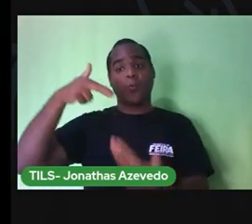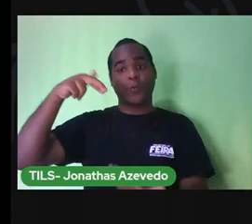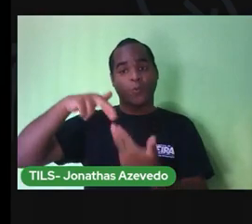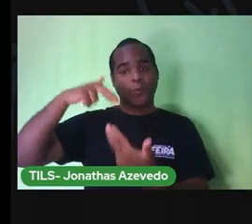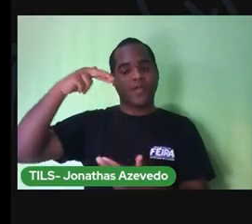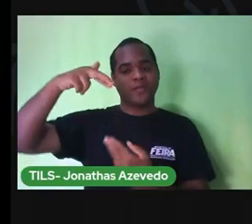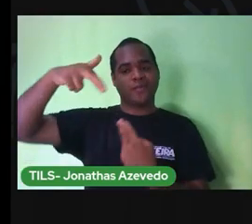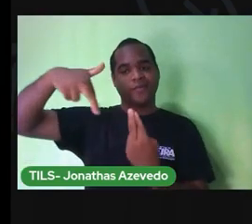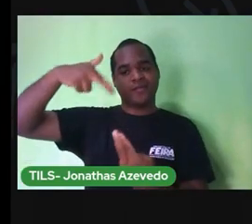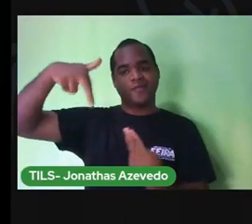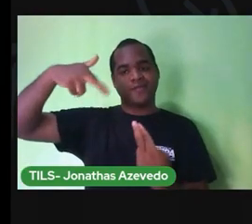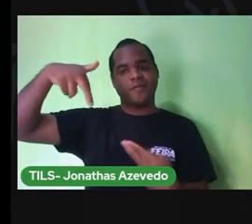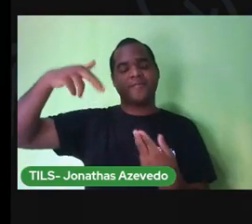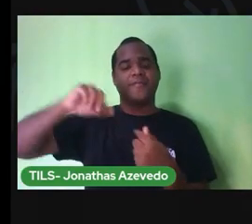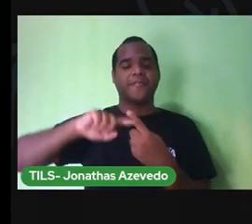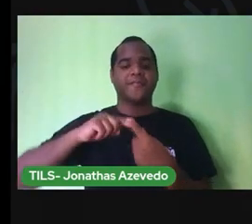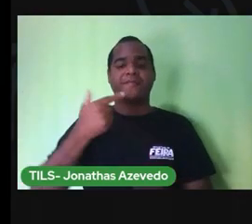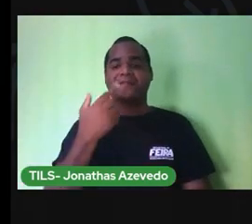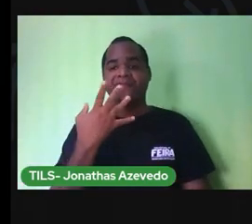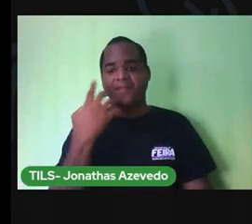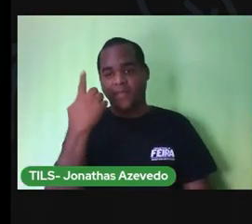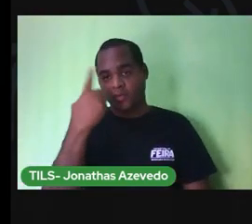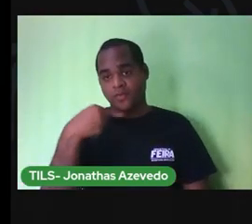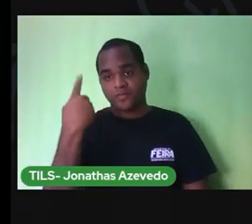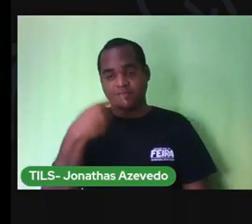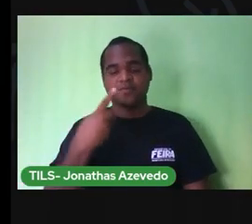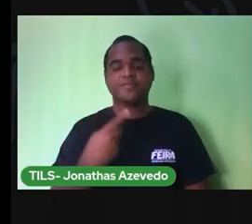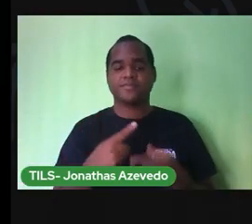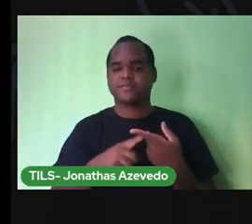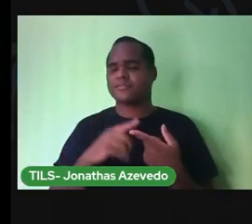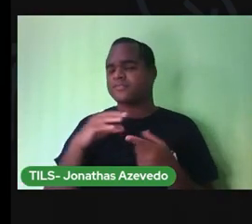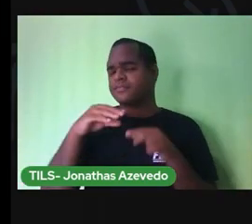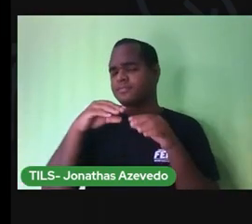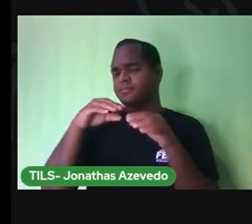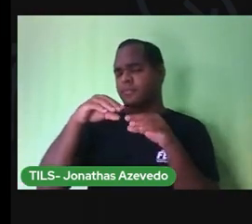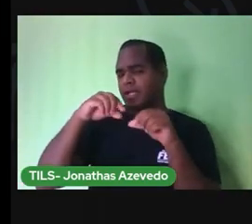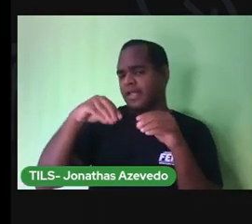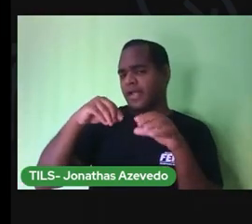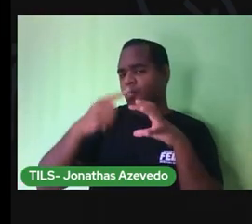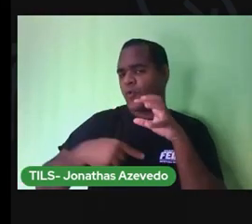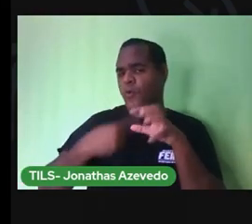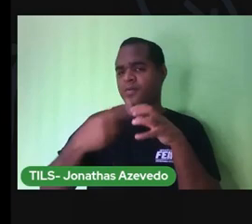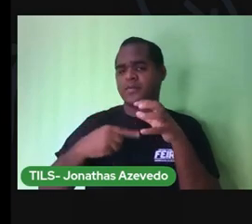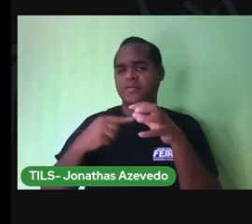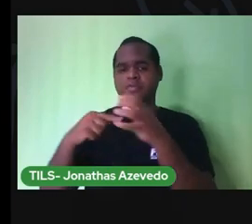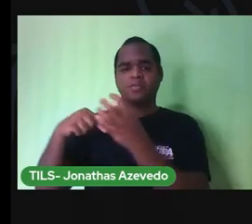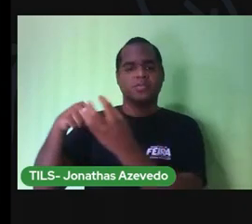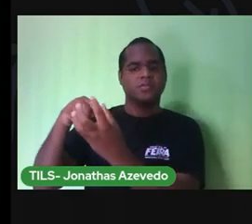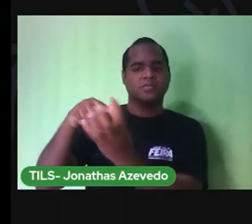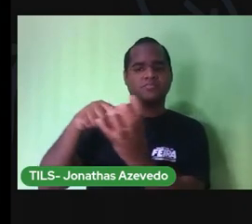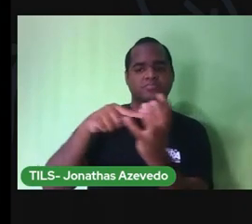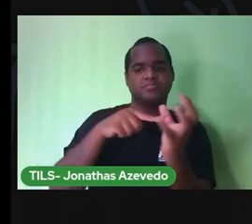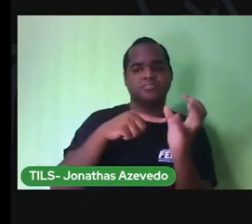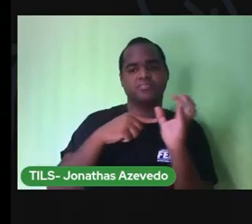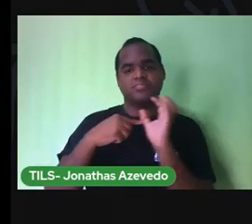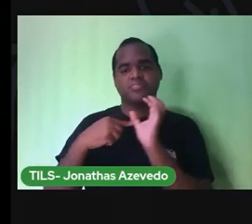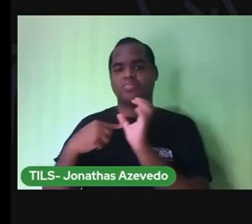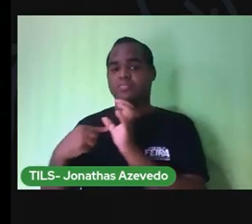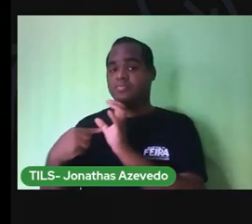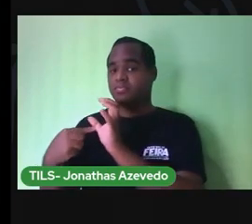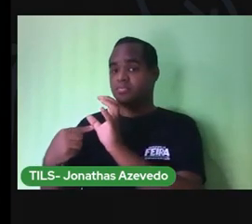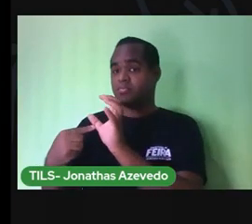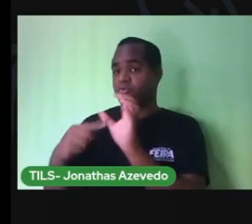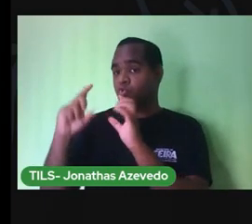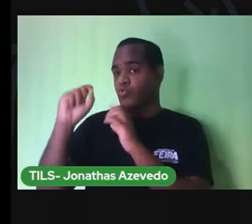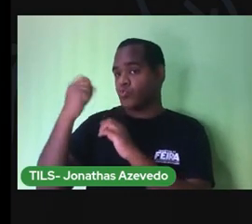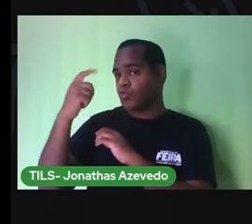dura 24 horas. Mas quando a Terra faz o movimento dela, girando em torno do